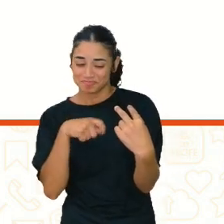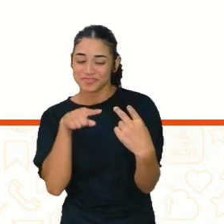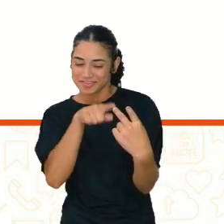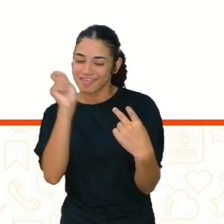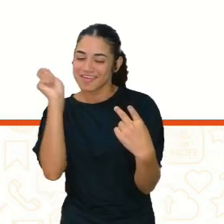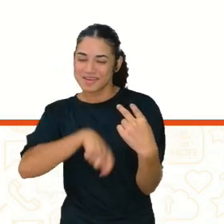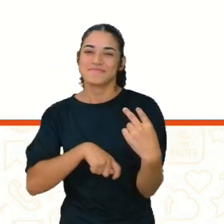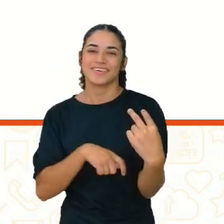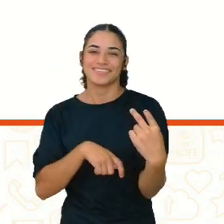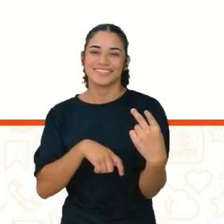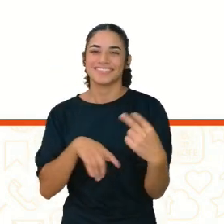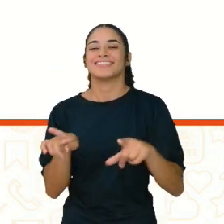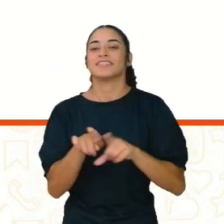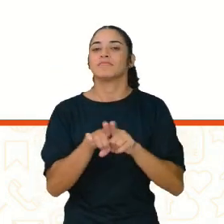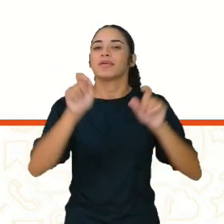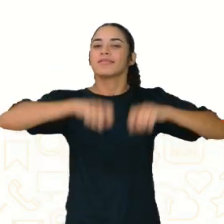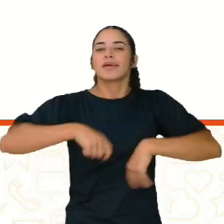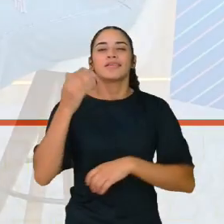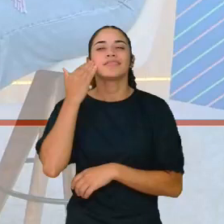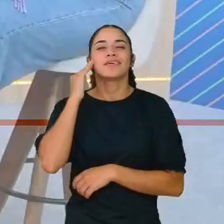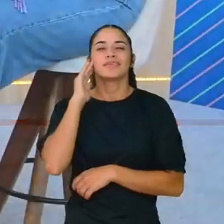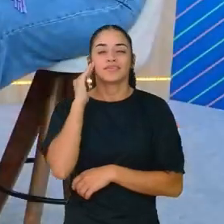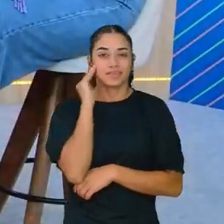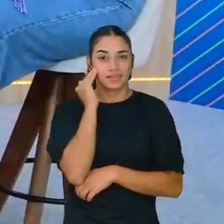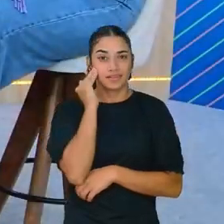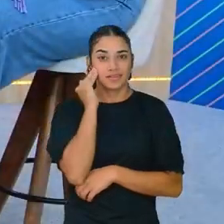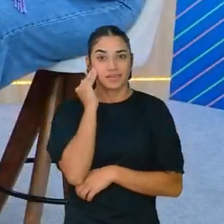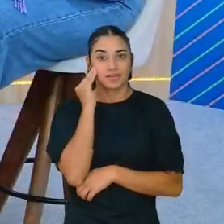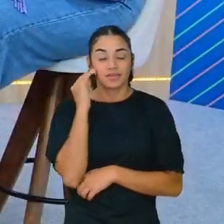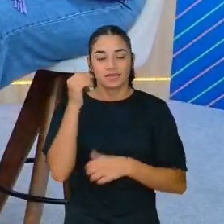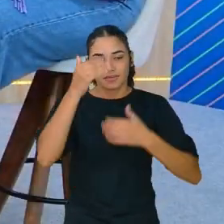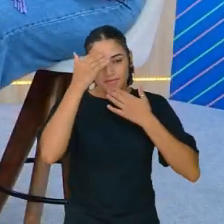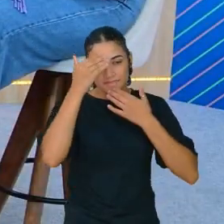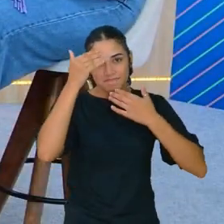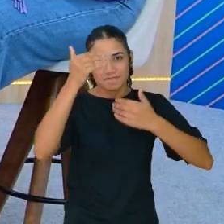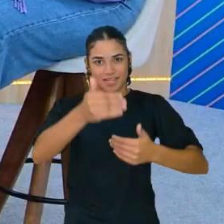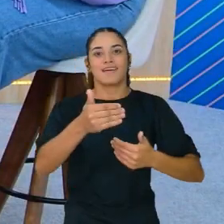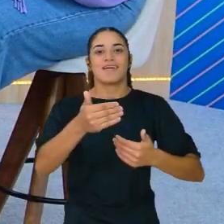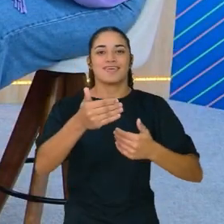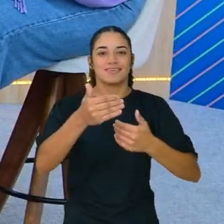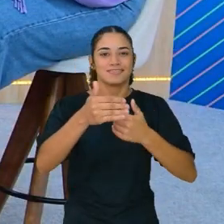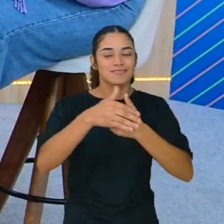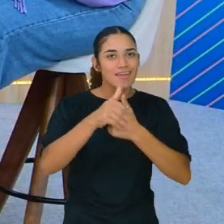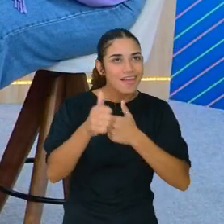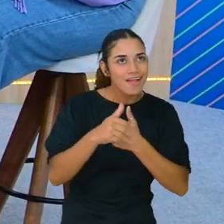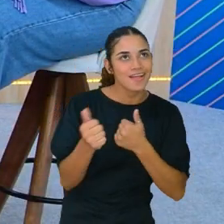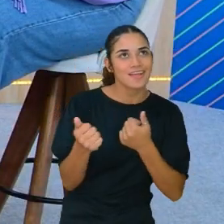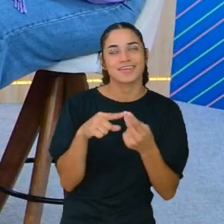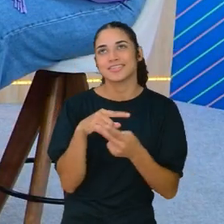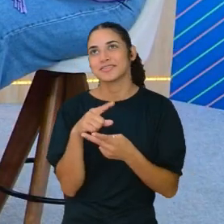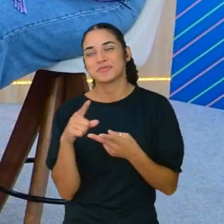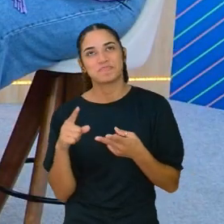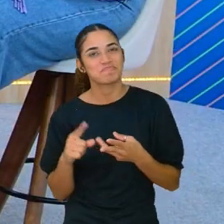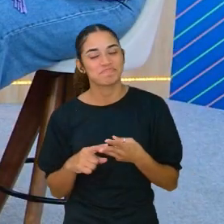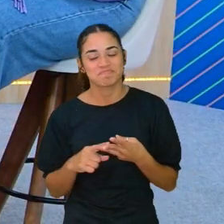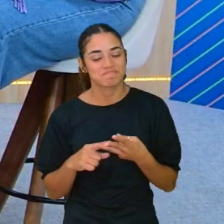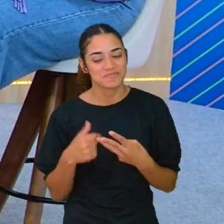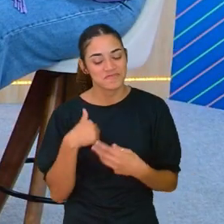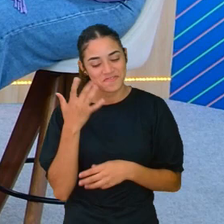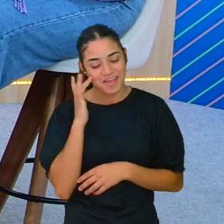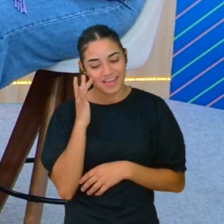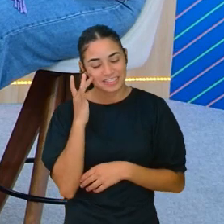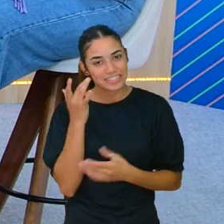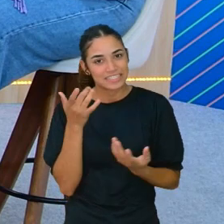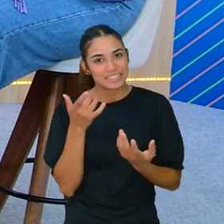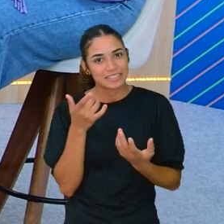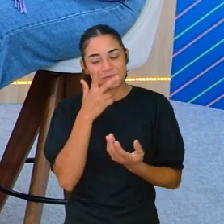assimilar aquilo que você tem, a gratidão, o carinho, eu acho que isso